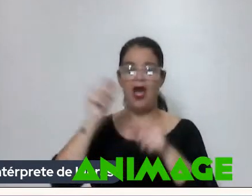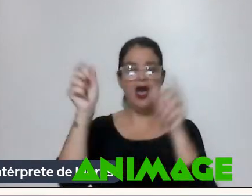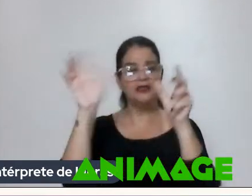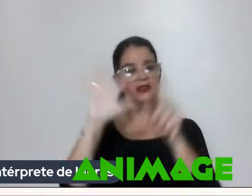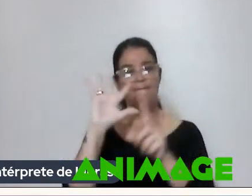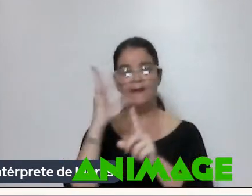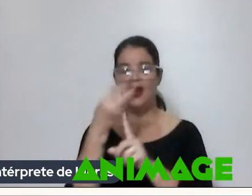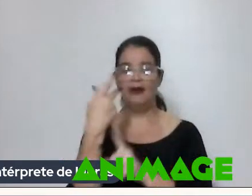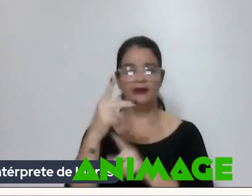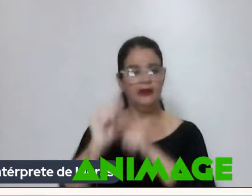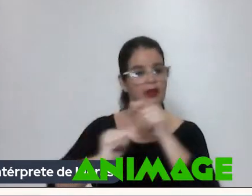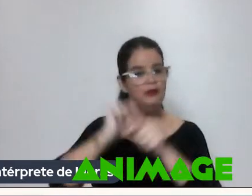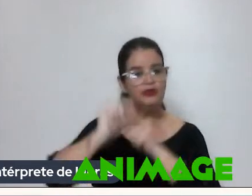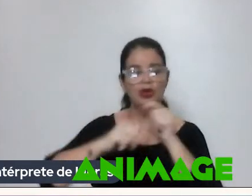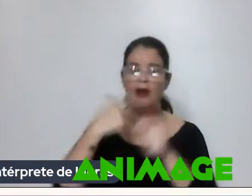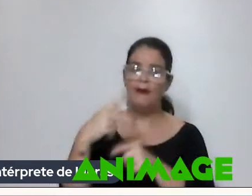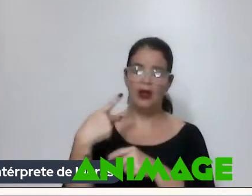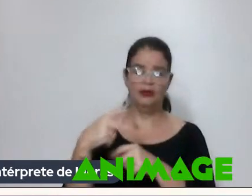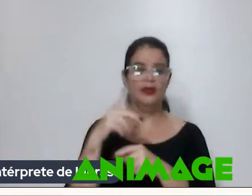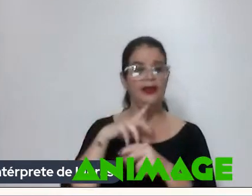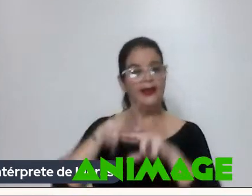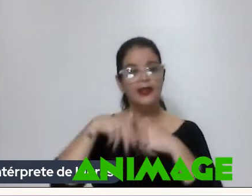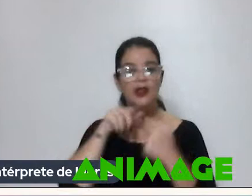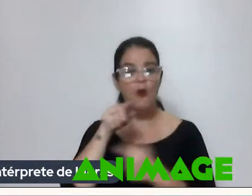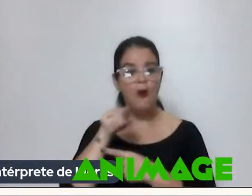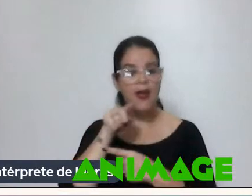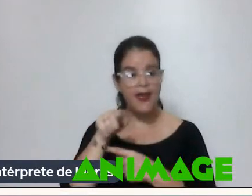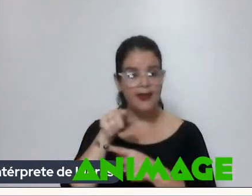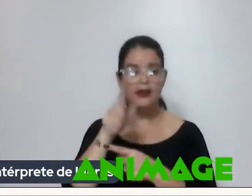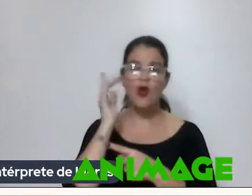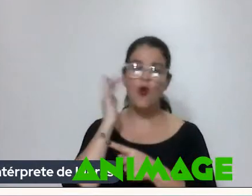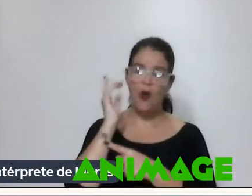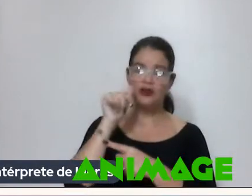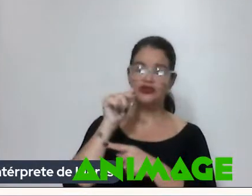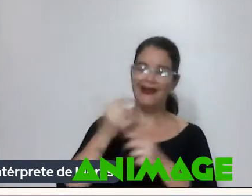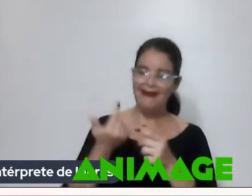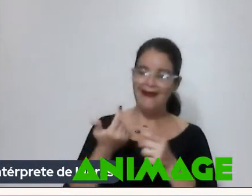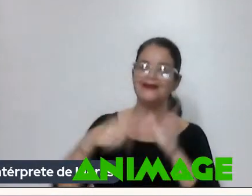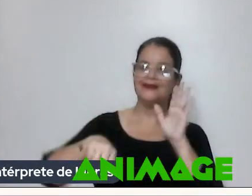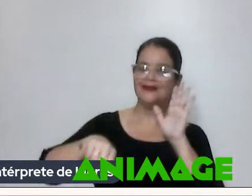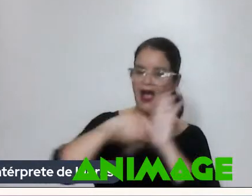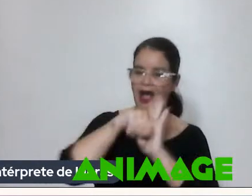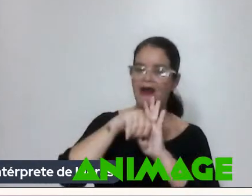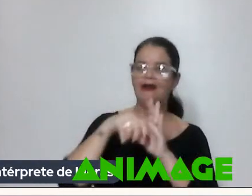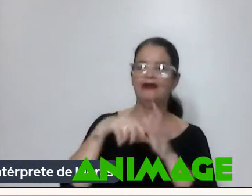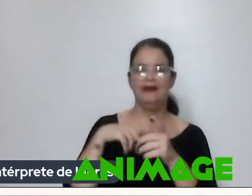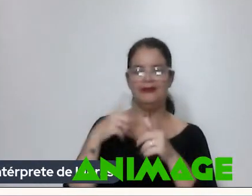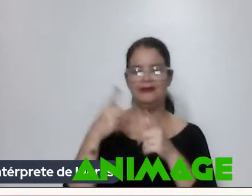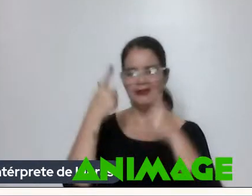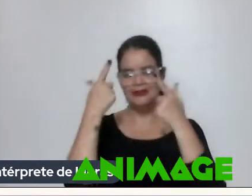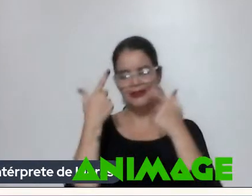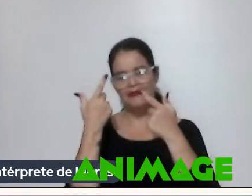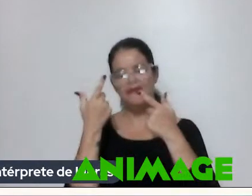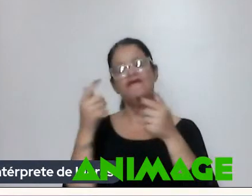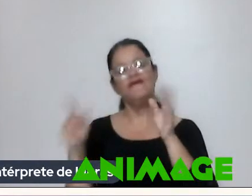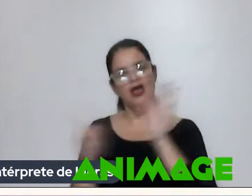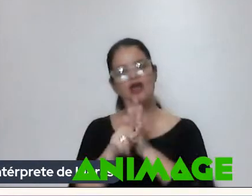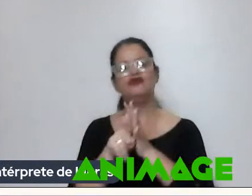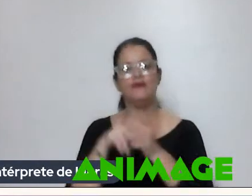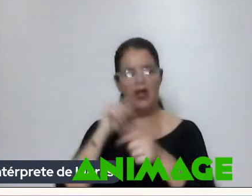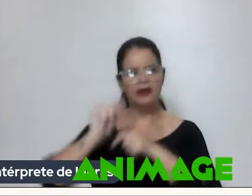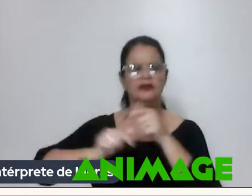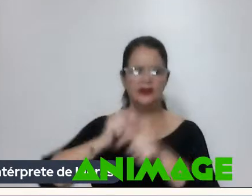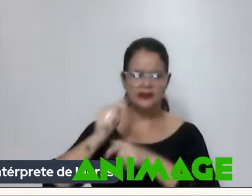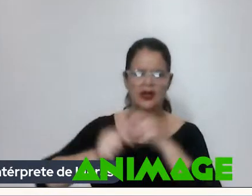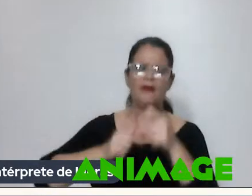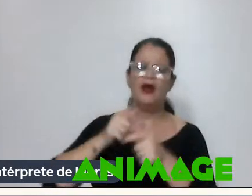trabalho dele Então ele Eu acho que essa crise Faz parte do jogo É você não se acomodar É o cara que